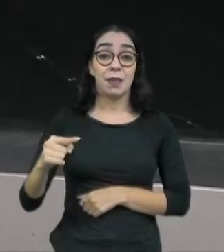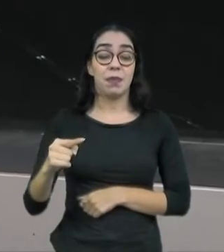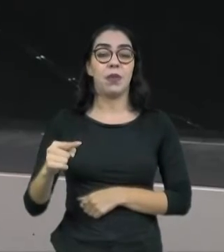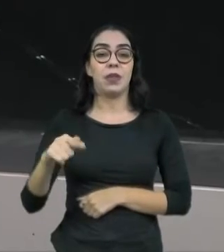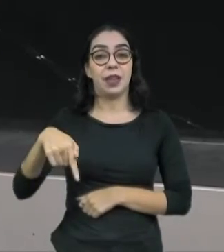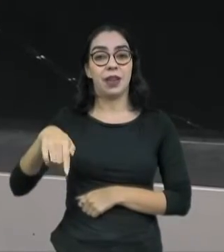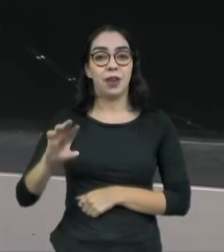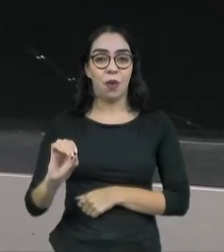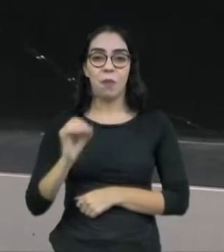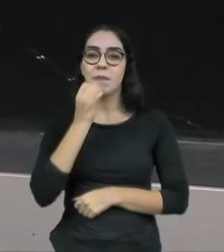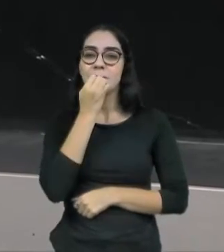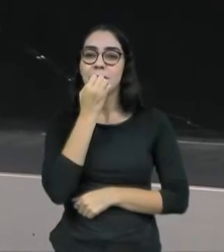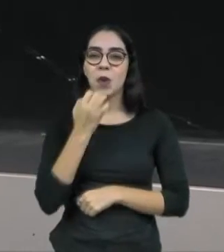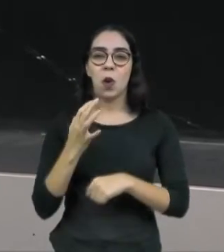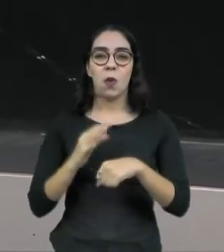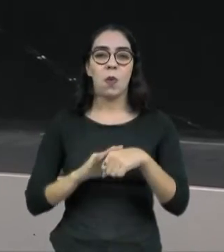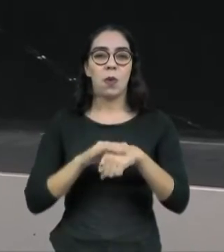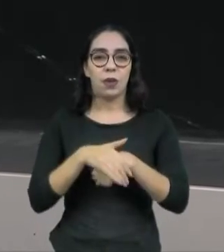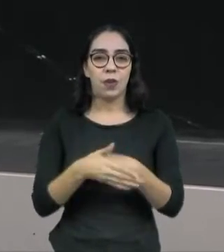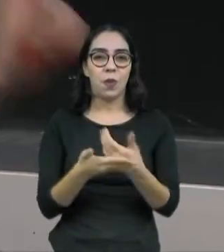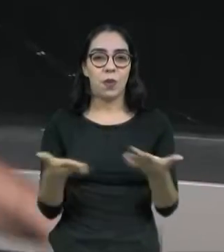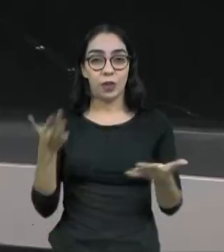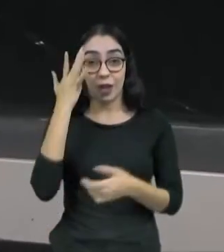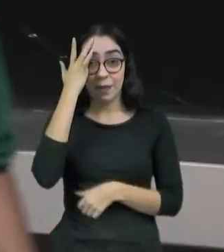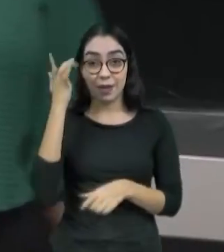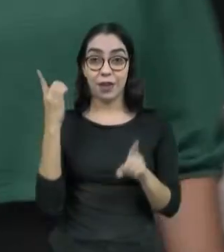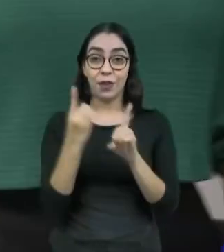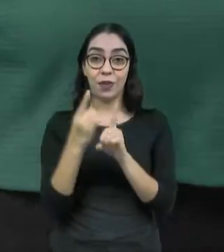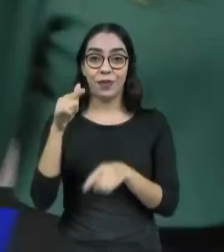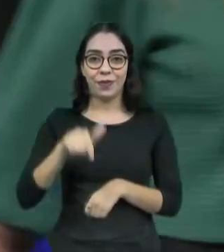Uma boa noite pra você. A gente volta a se encontrar amanhã. Até lá.